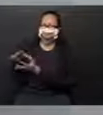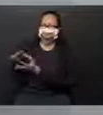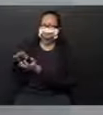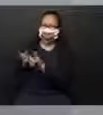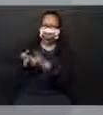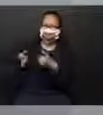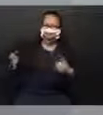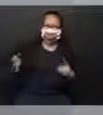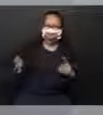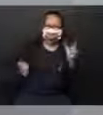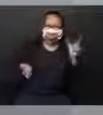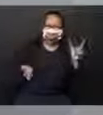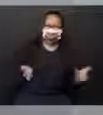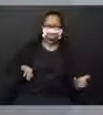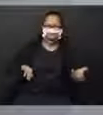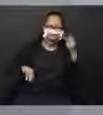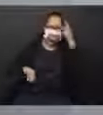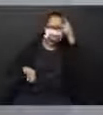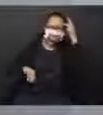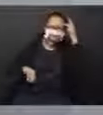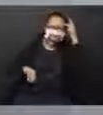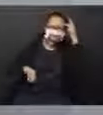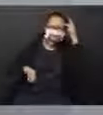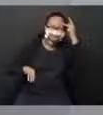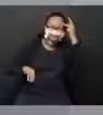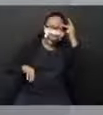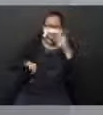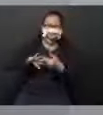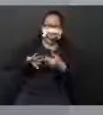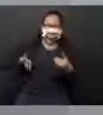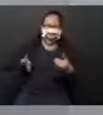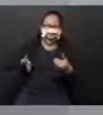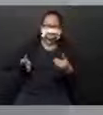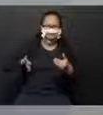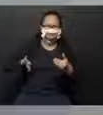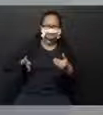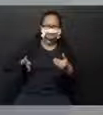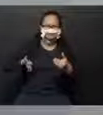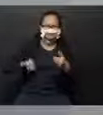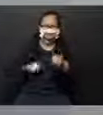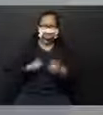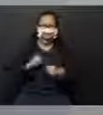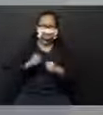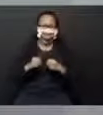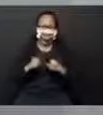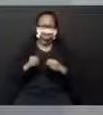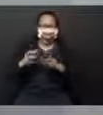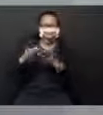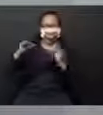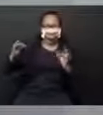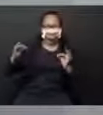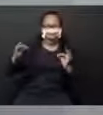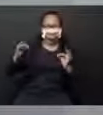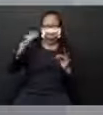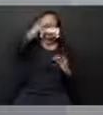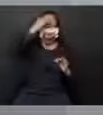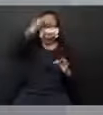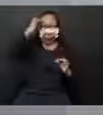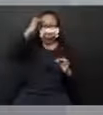uma pessoa? Será que a sombra sai fora? Correndo? Longe? E a pessoa fica?